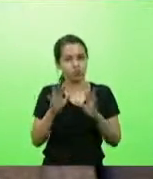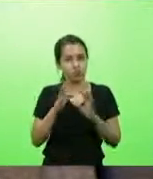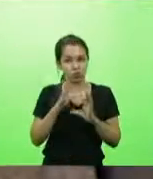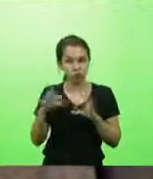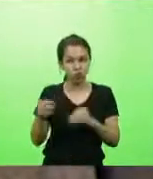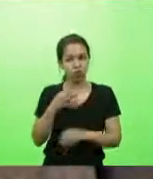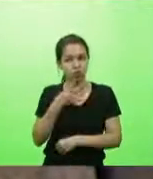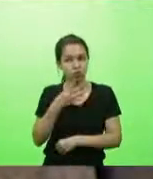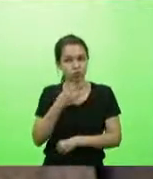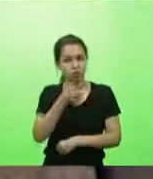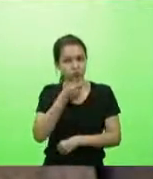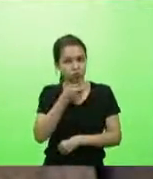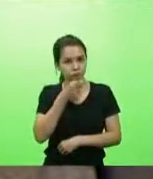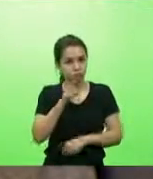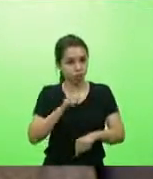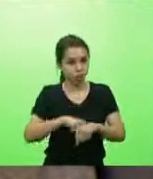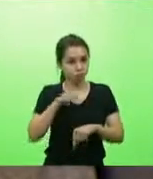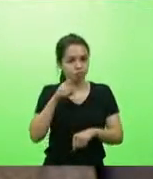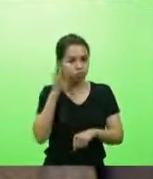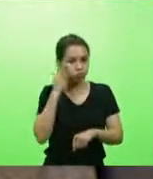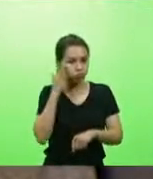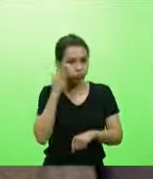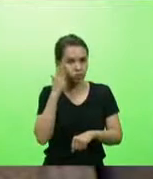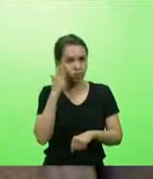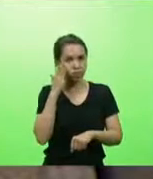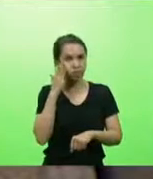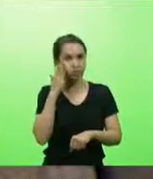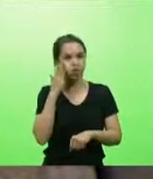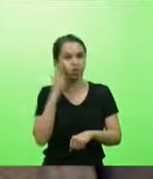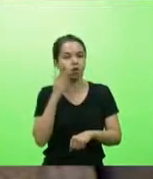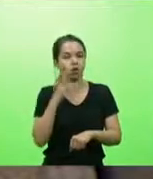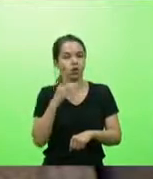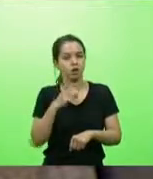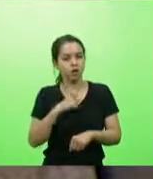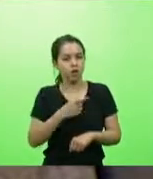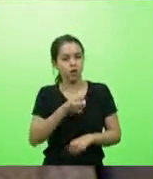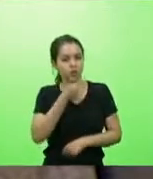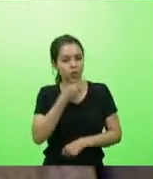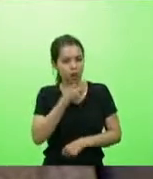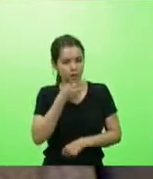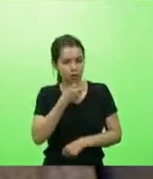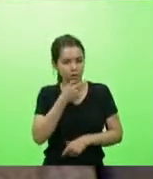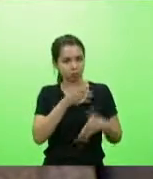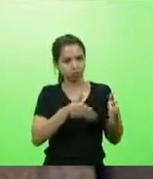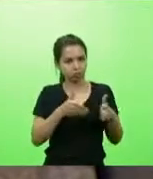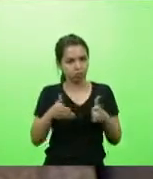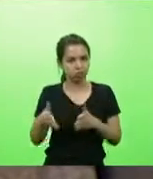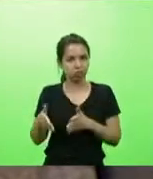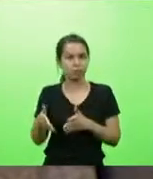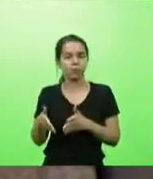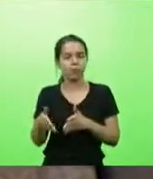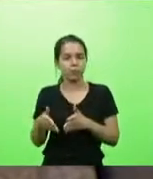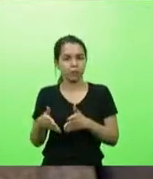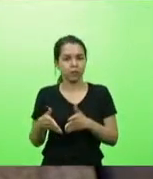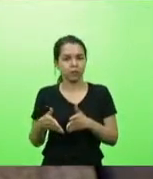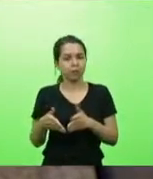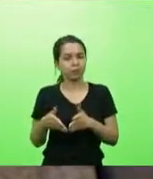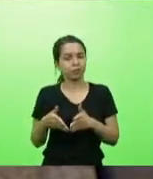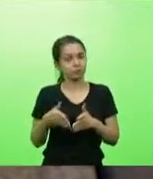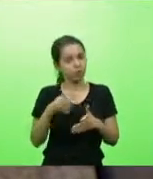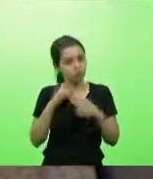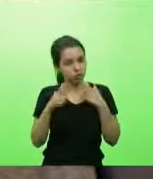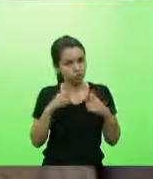fizeram o tratamento assim que soube que está diagnosticado positivo, tomar o medicamento, na dúvida,